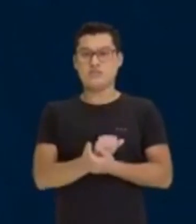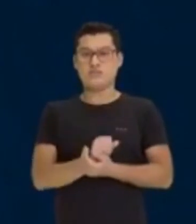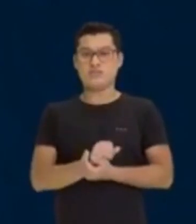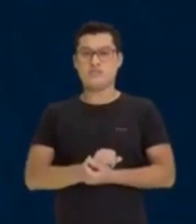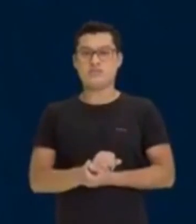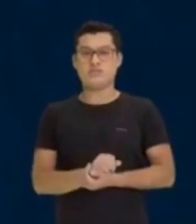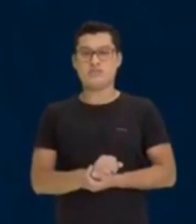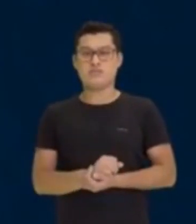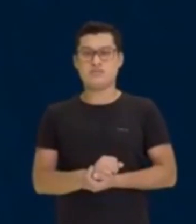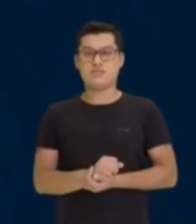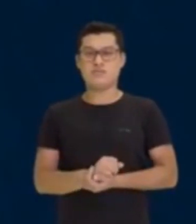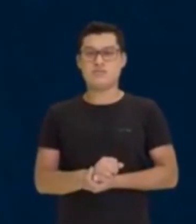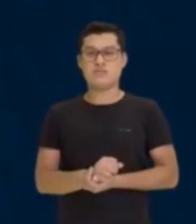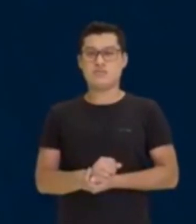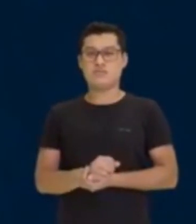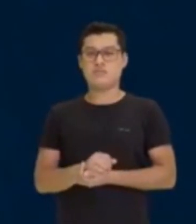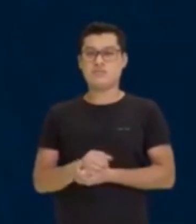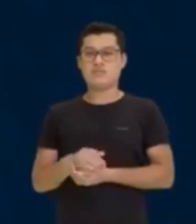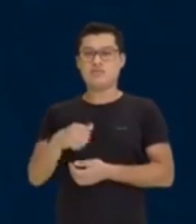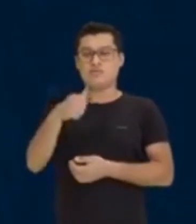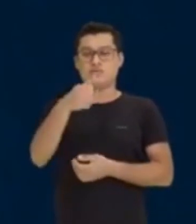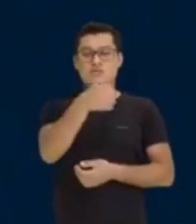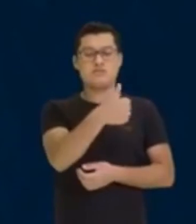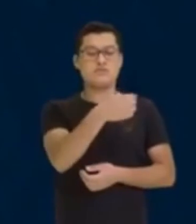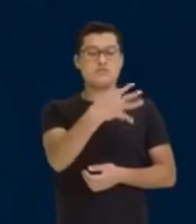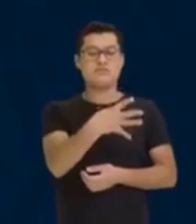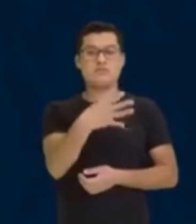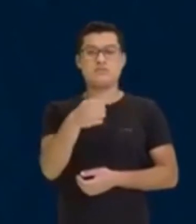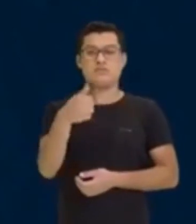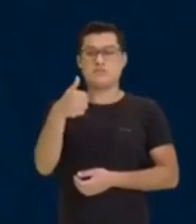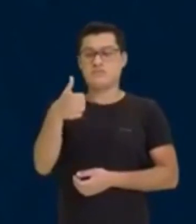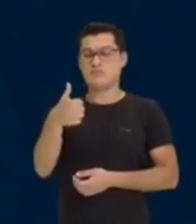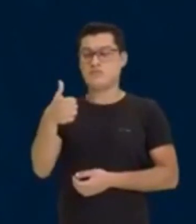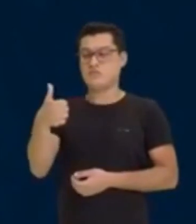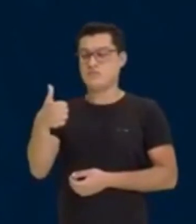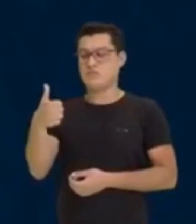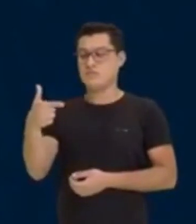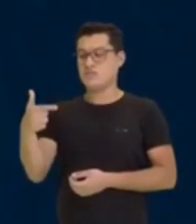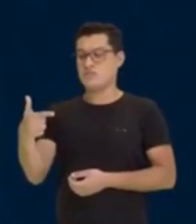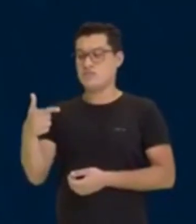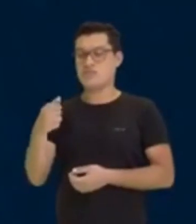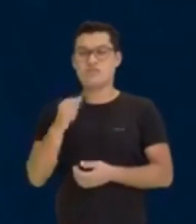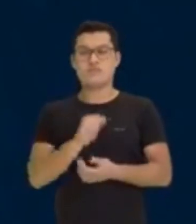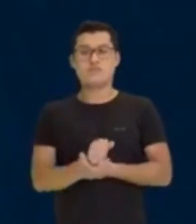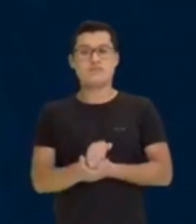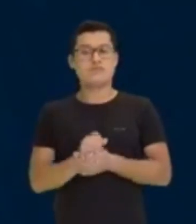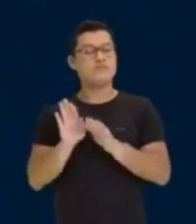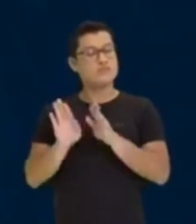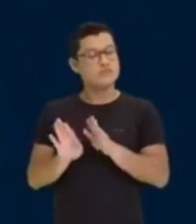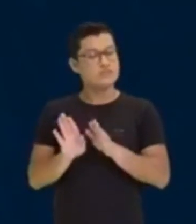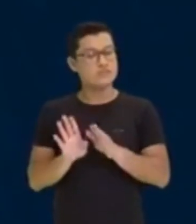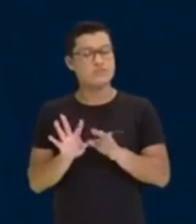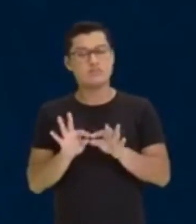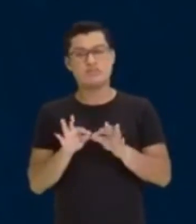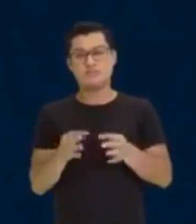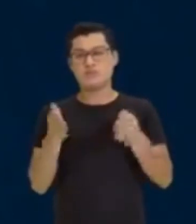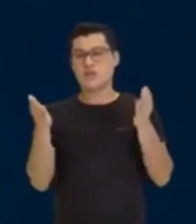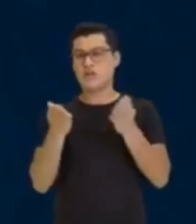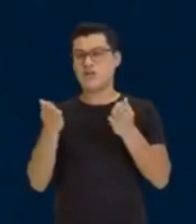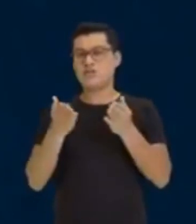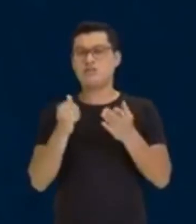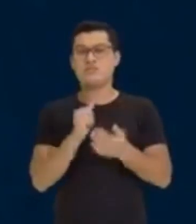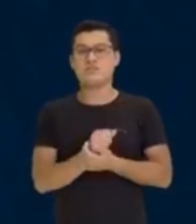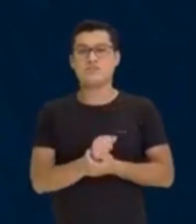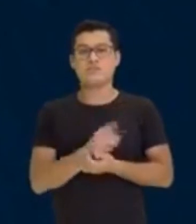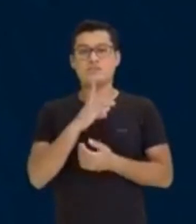14 para 112. Pessoal, não são milhões? Todos são milhões. Então deixa do jeito que está. Só que agora, gente,